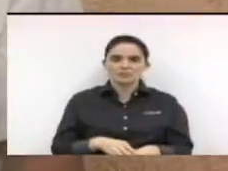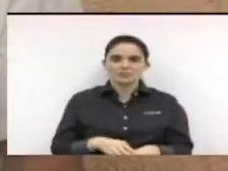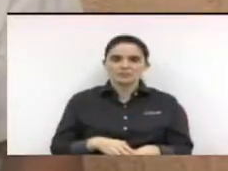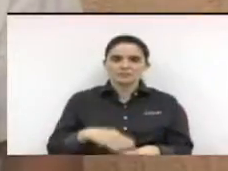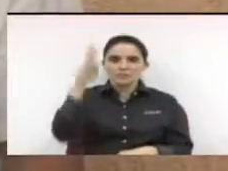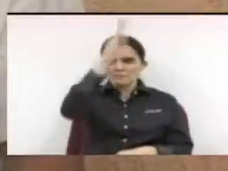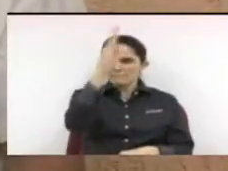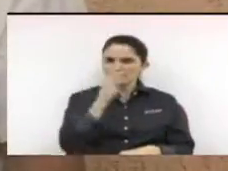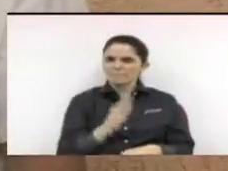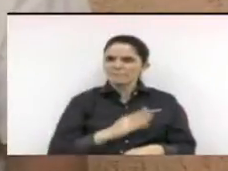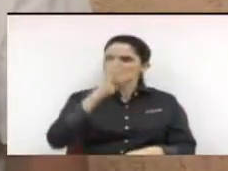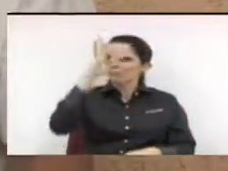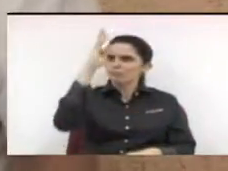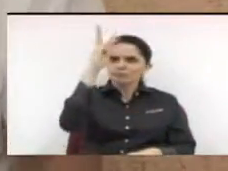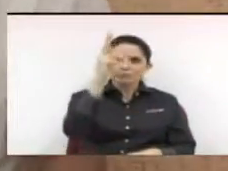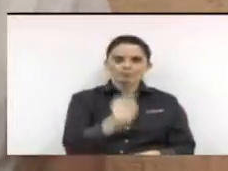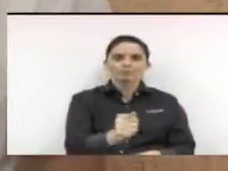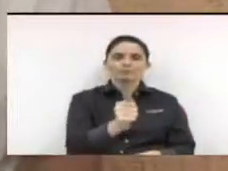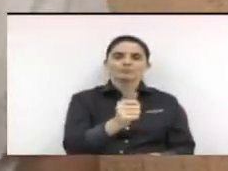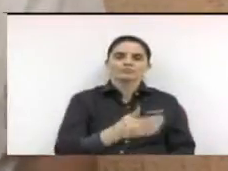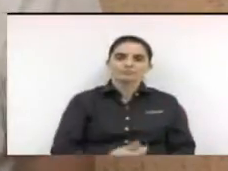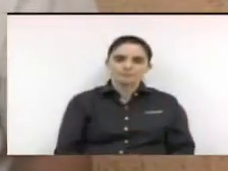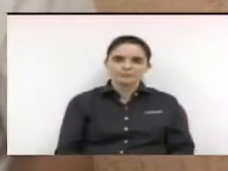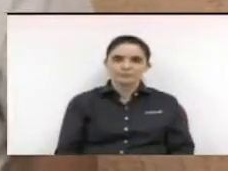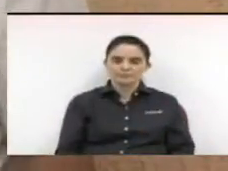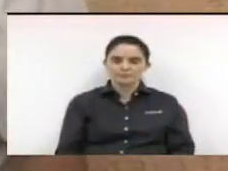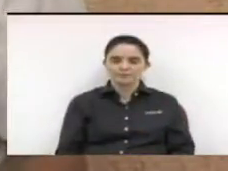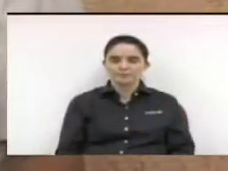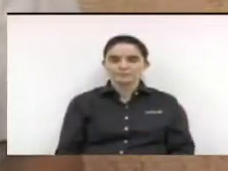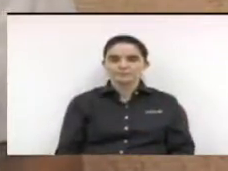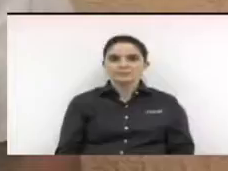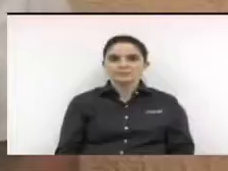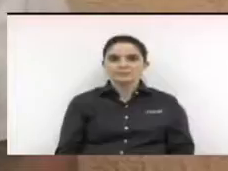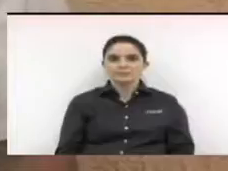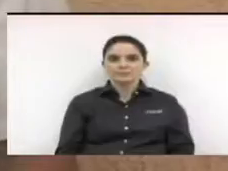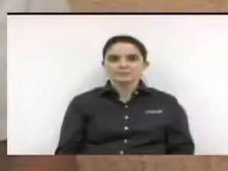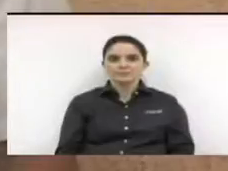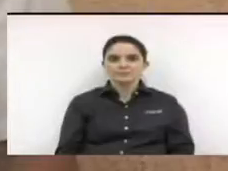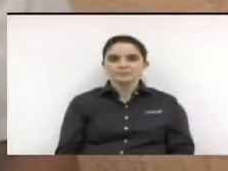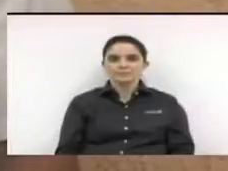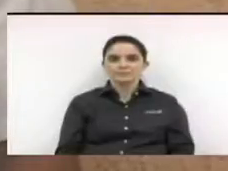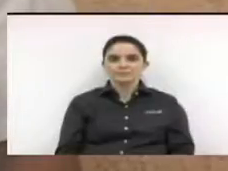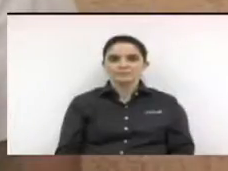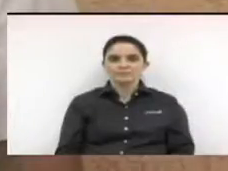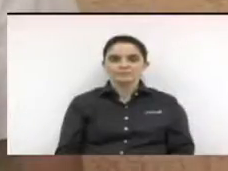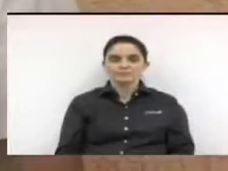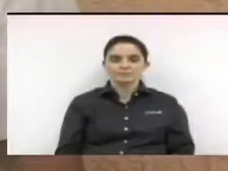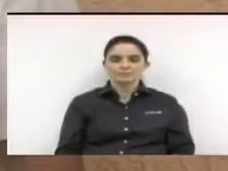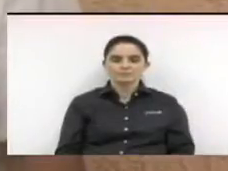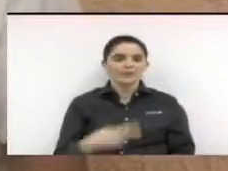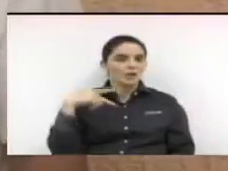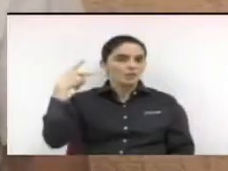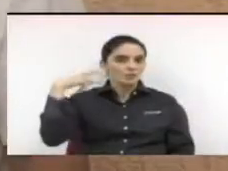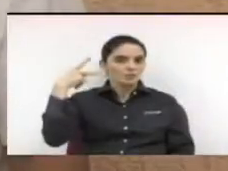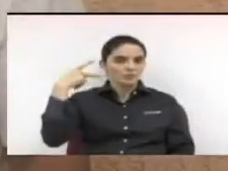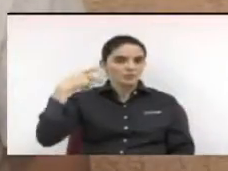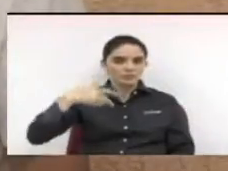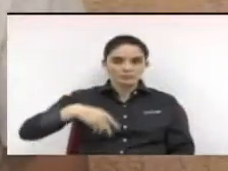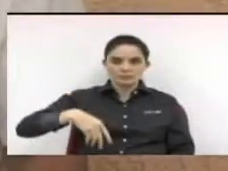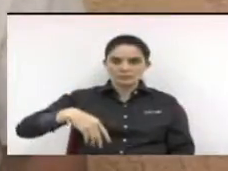tempo, nós queremos, já aqui antecipando, como a vereadora Érica Monteiro disse, é